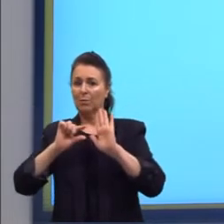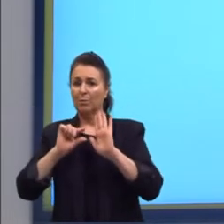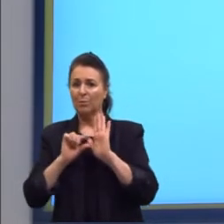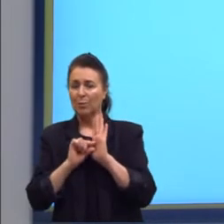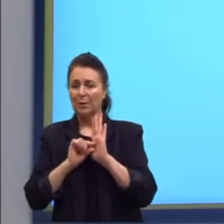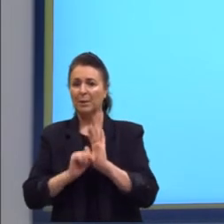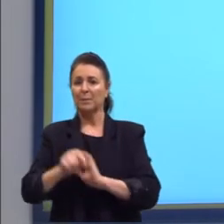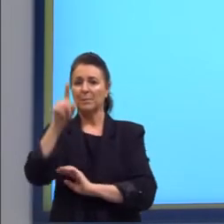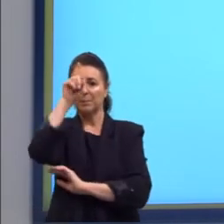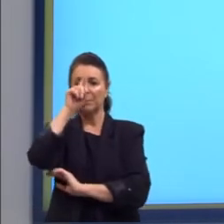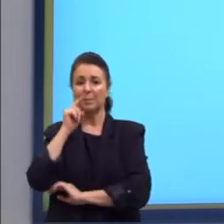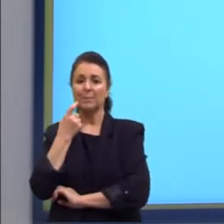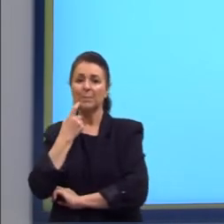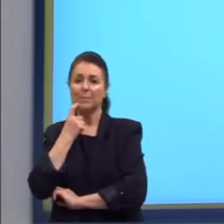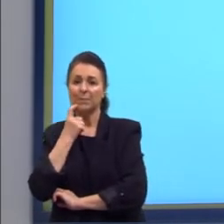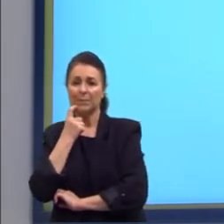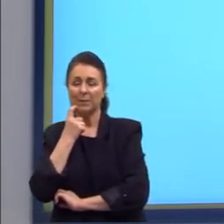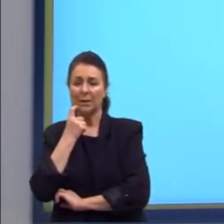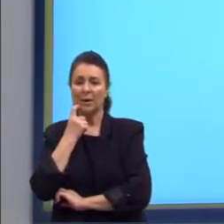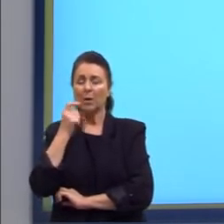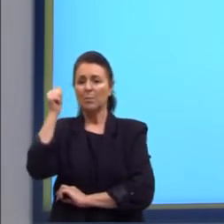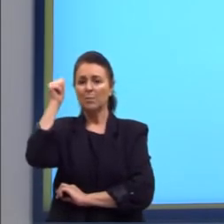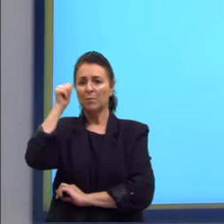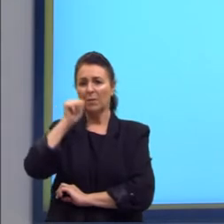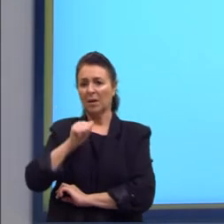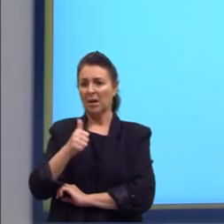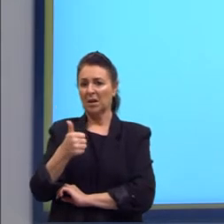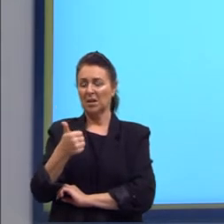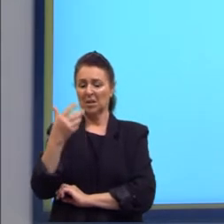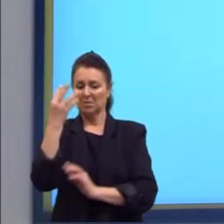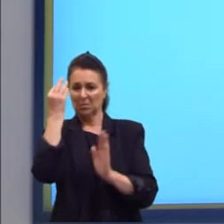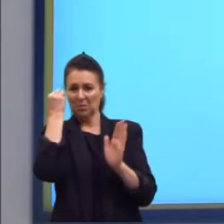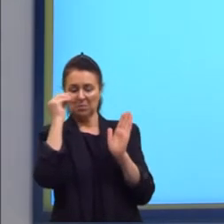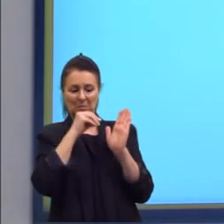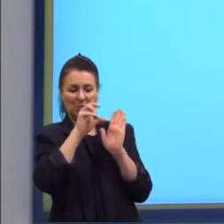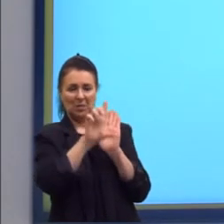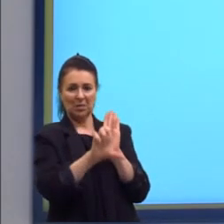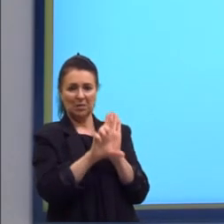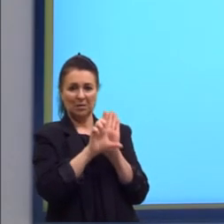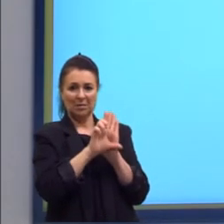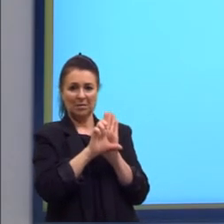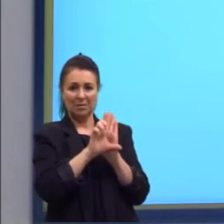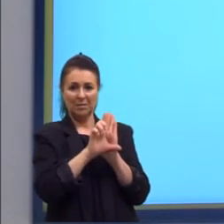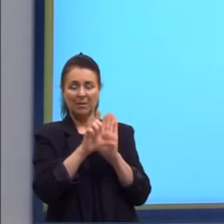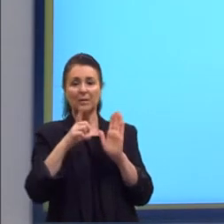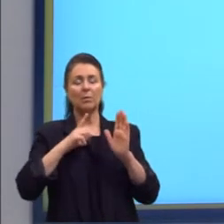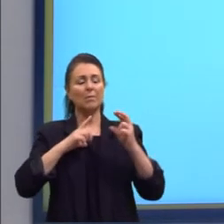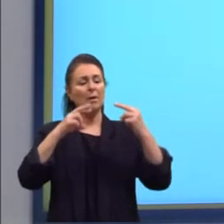fora da lei. Então, aqui a gente tem até as rimas,